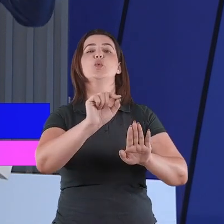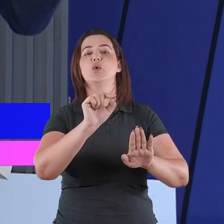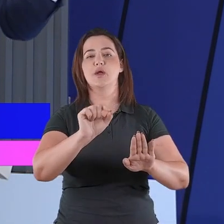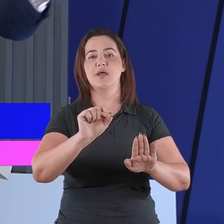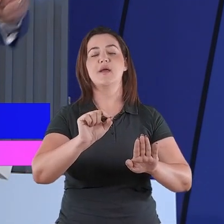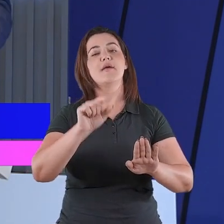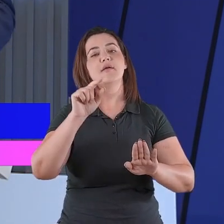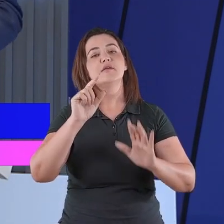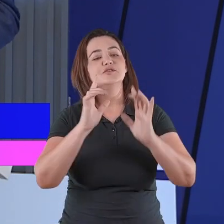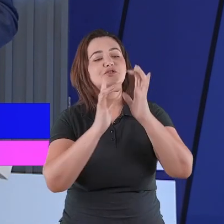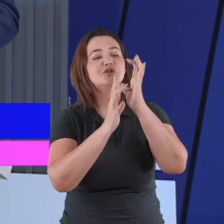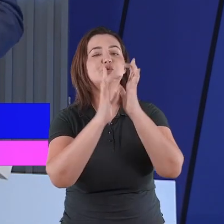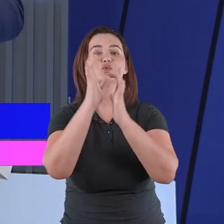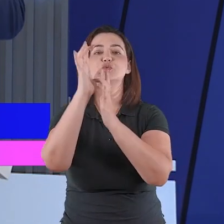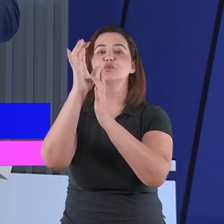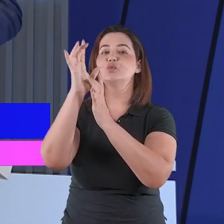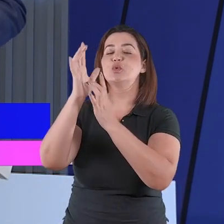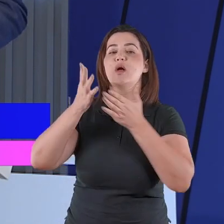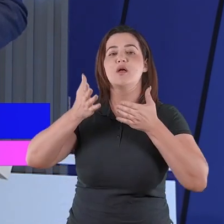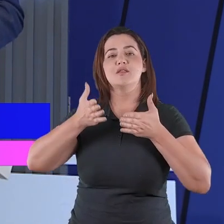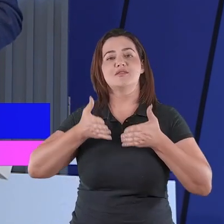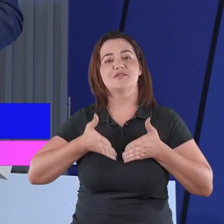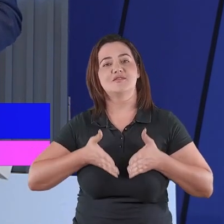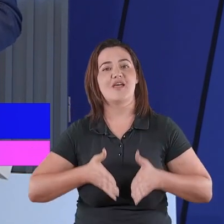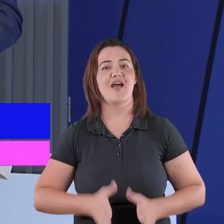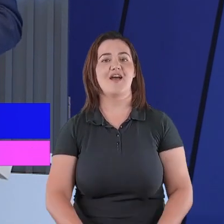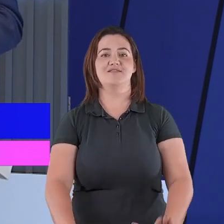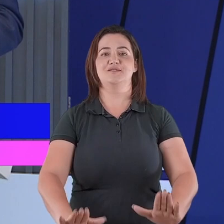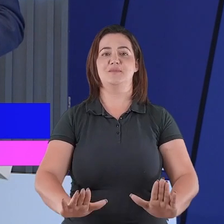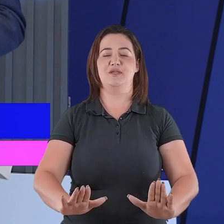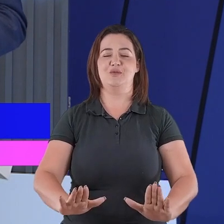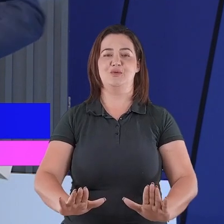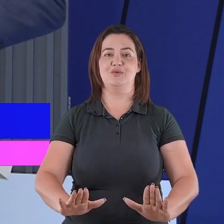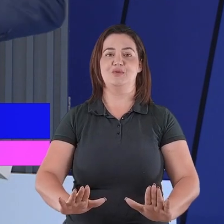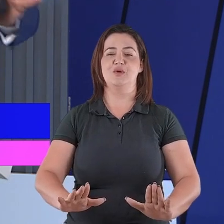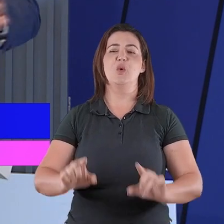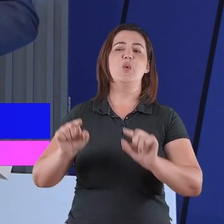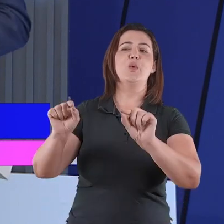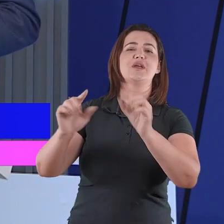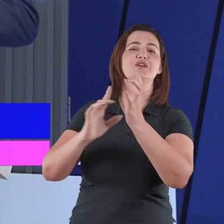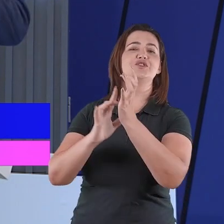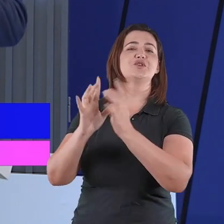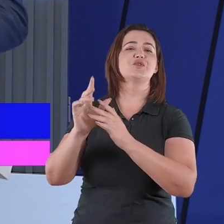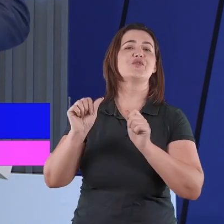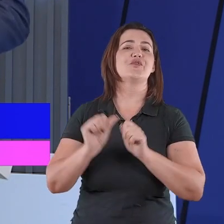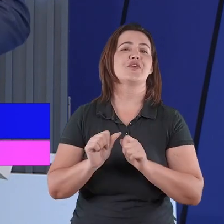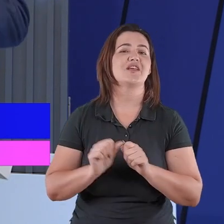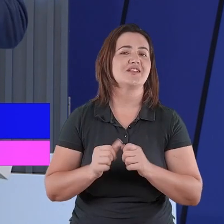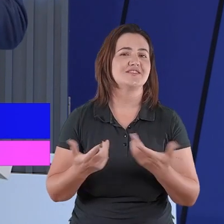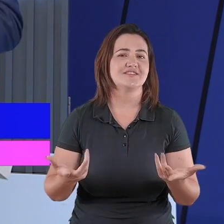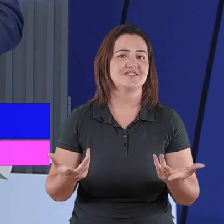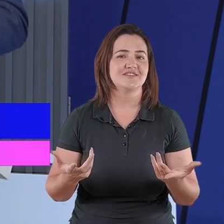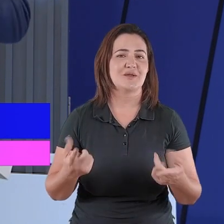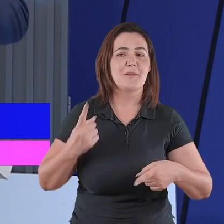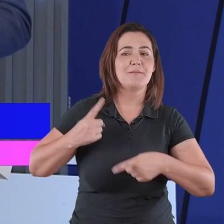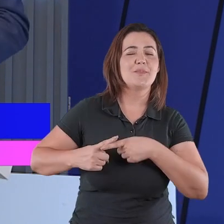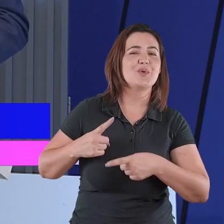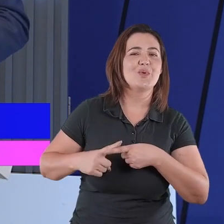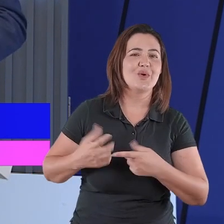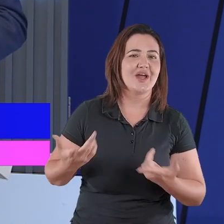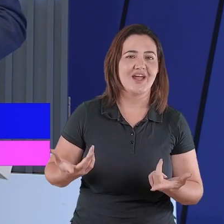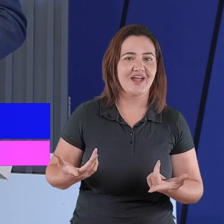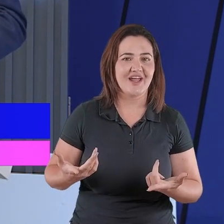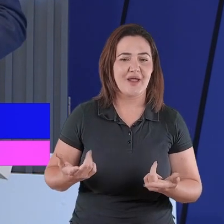Jesus Cristo foi e aquilo que Ele viveu e aquilo que Ele fez. Porque tudo isso é suficiente para transformar